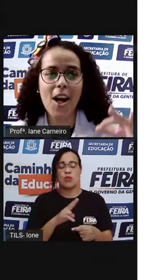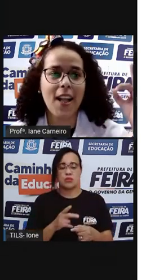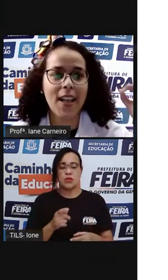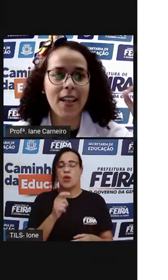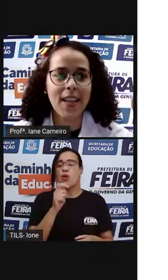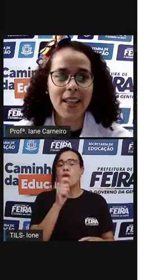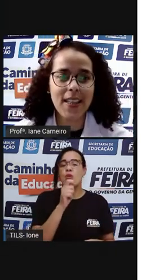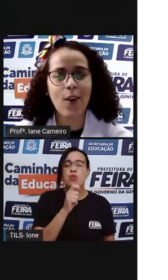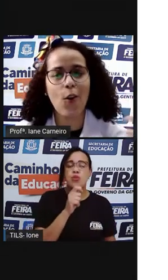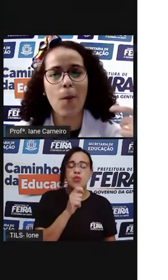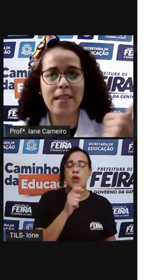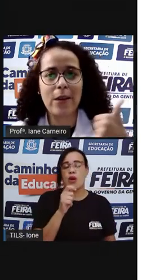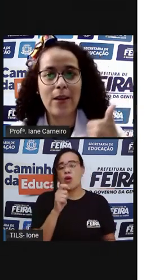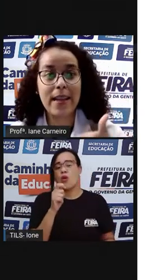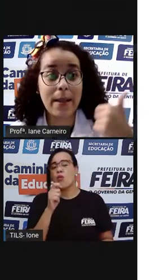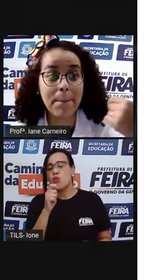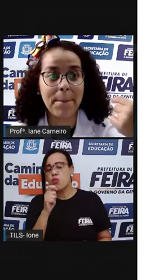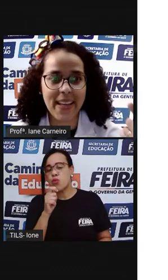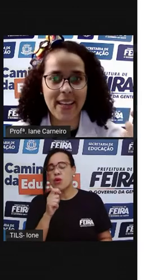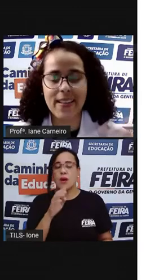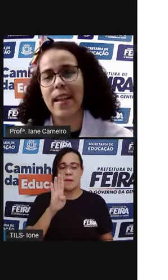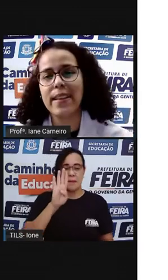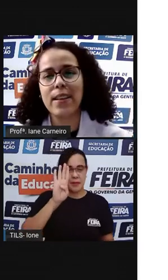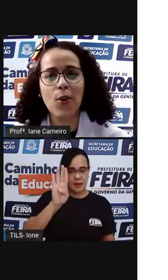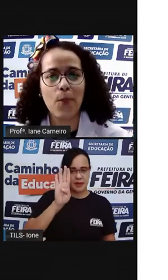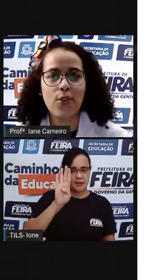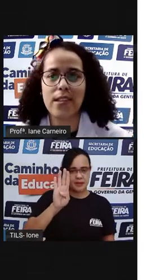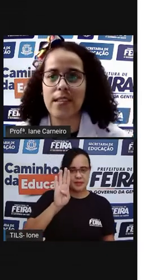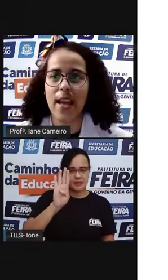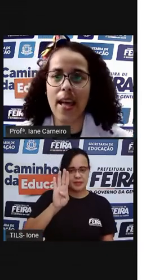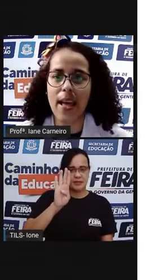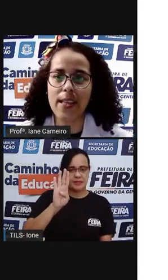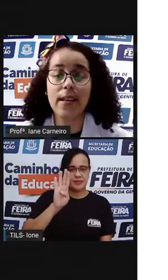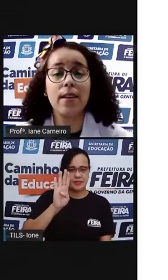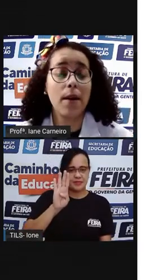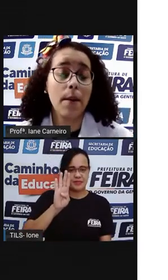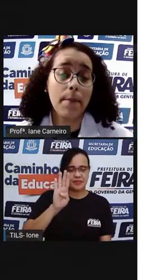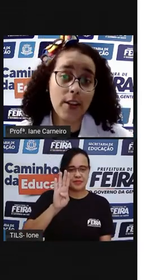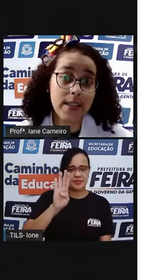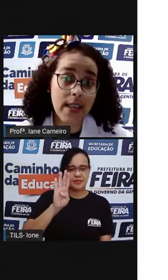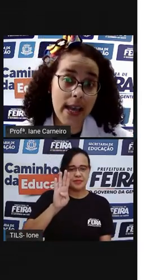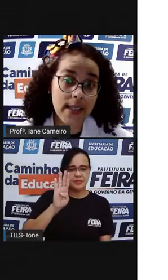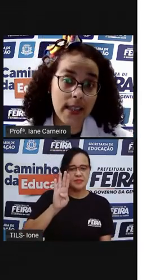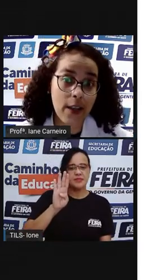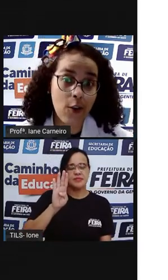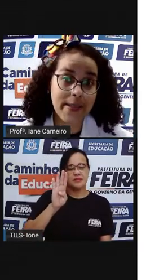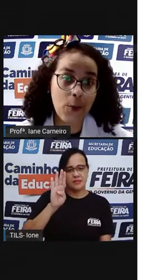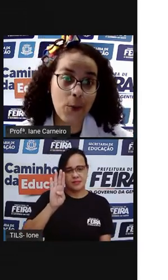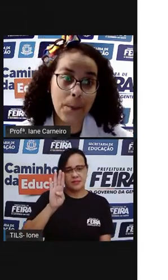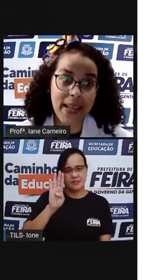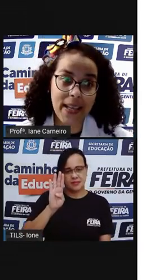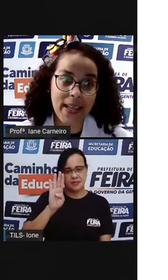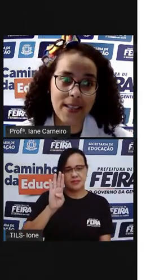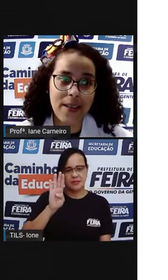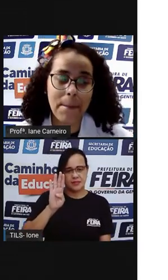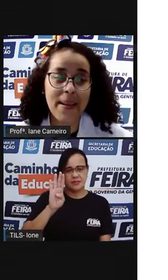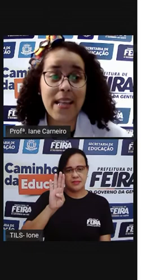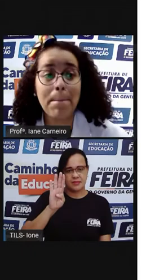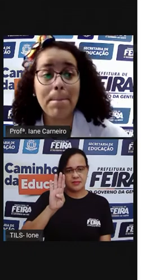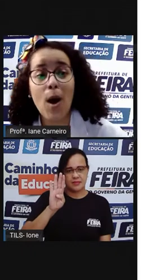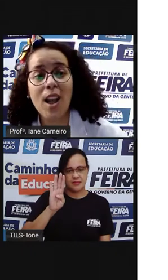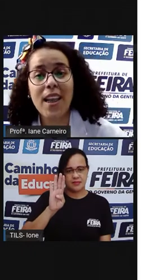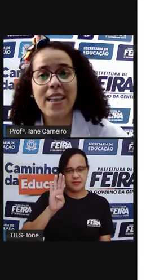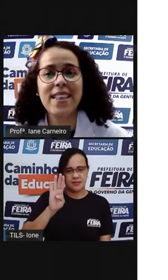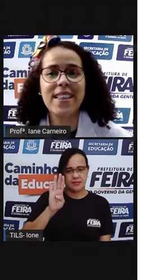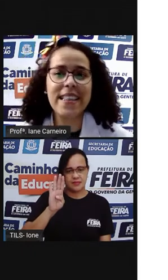bolinha. Começa com a letra B, né? Então, não pode ser essa. Pode ser essa, né? Começa com B, mas